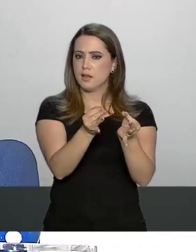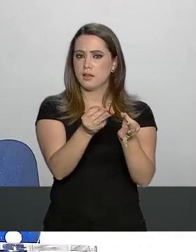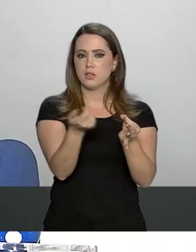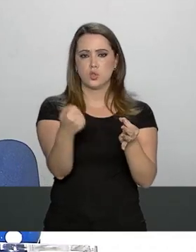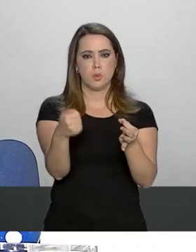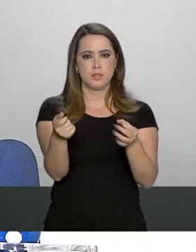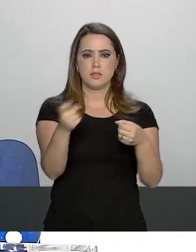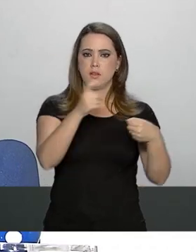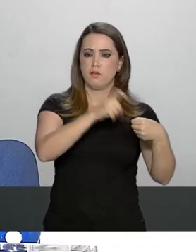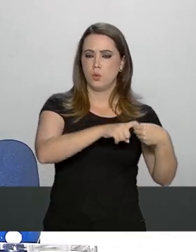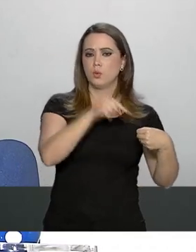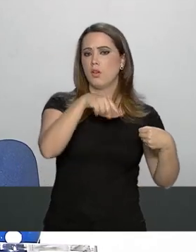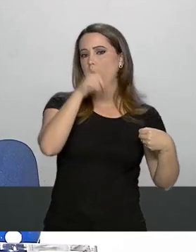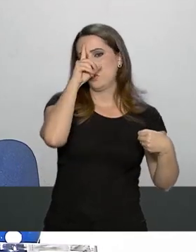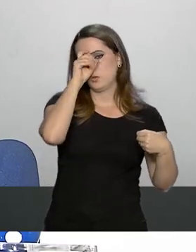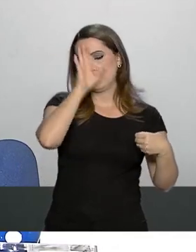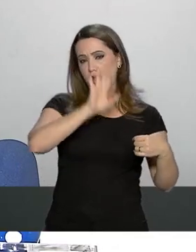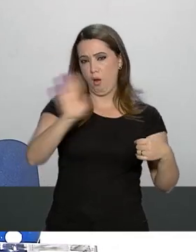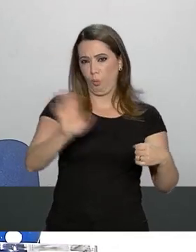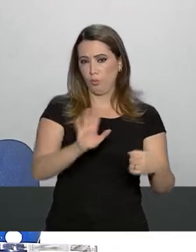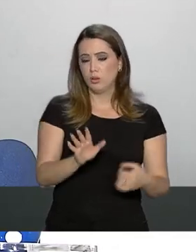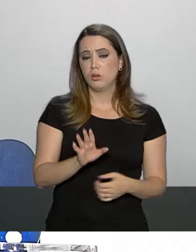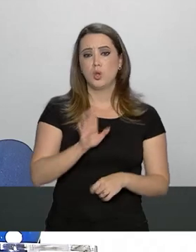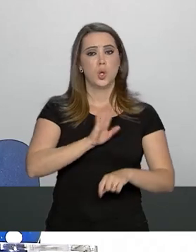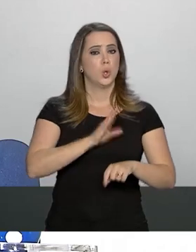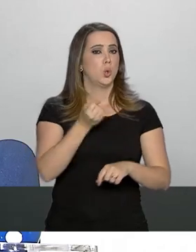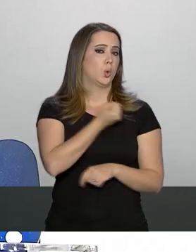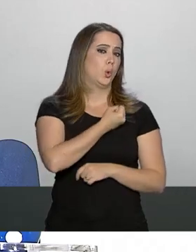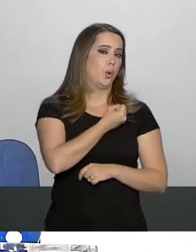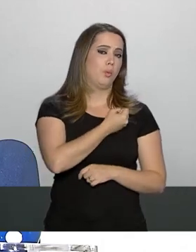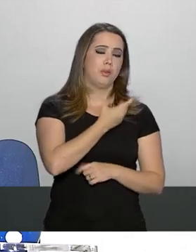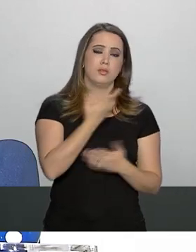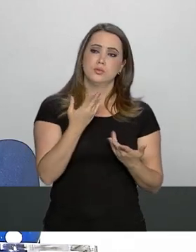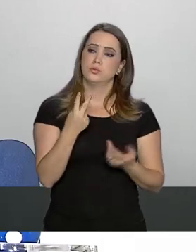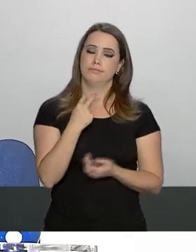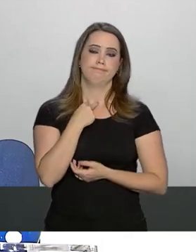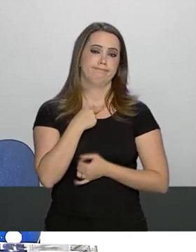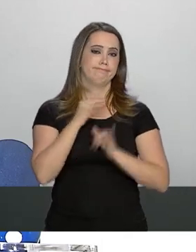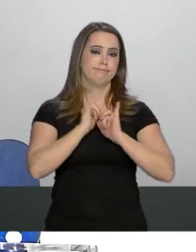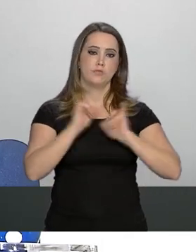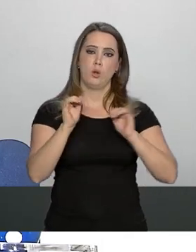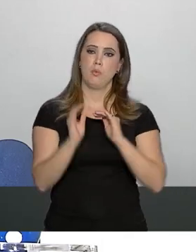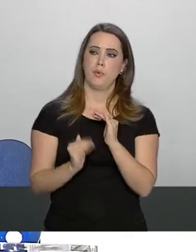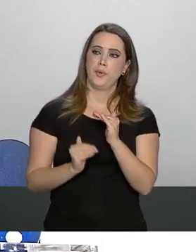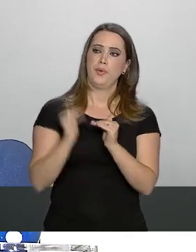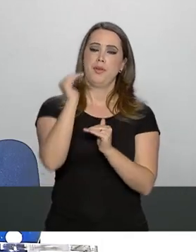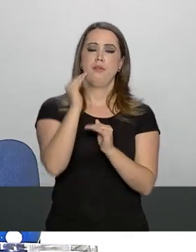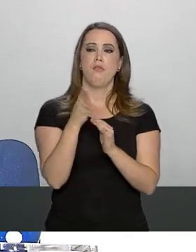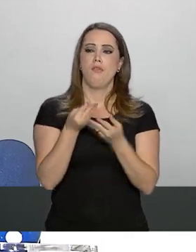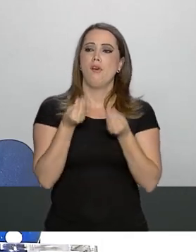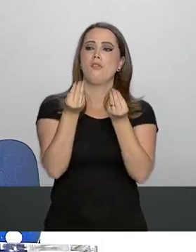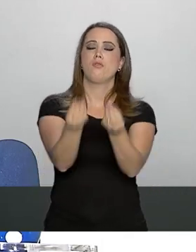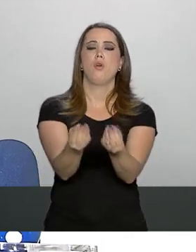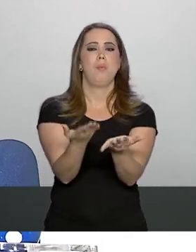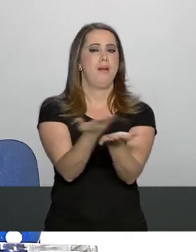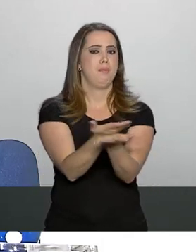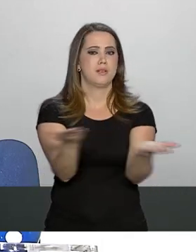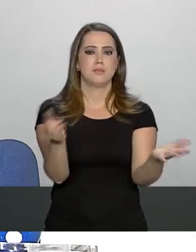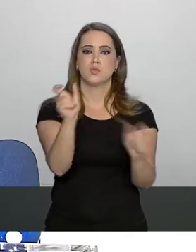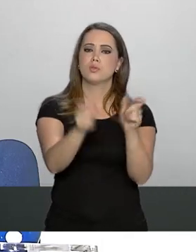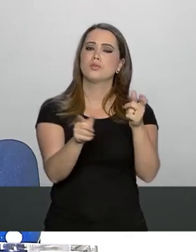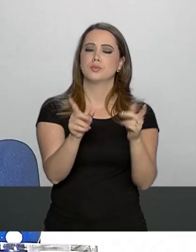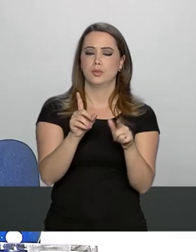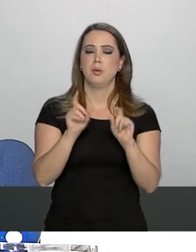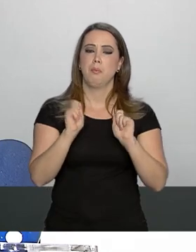não voltará mais ao hospital. Então, números, nós não podemos elevar à sociedade porque eles podem ser